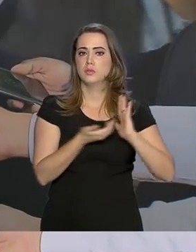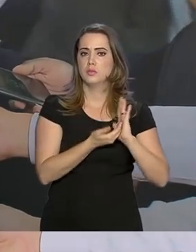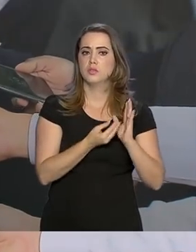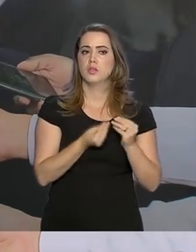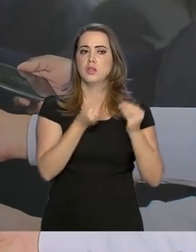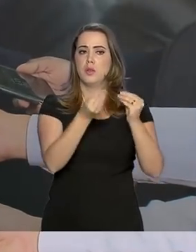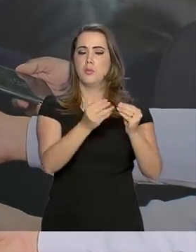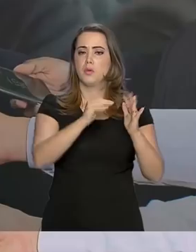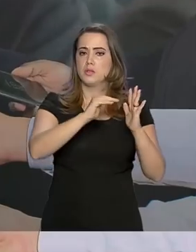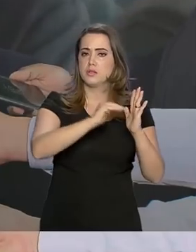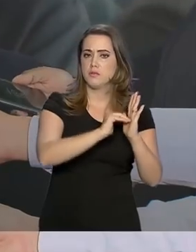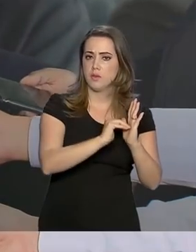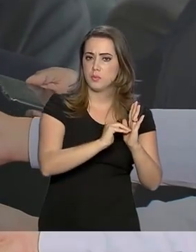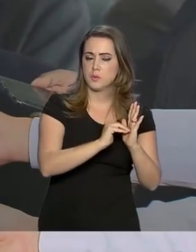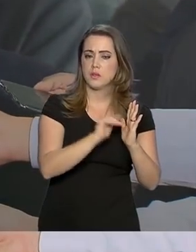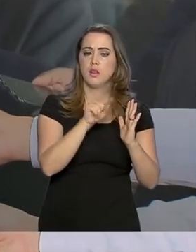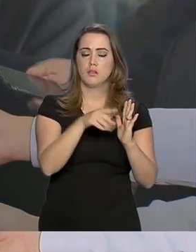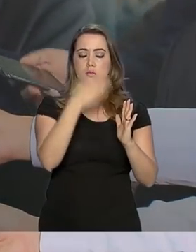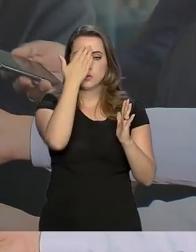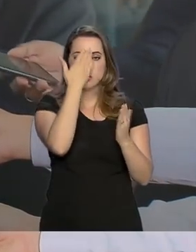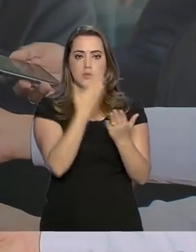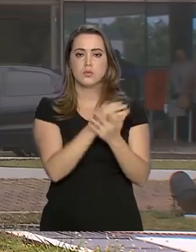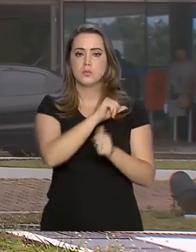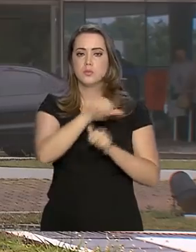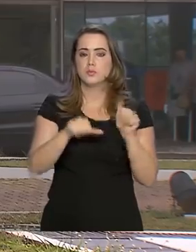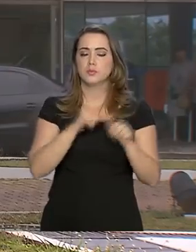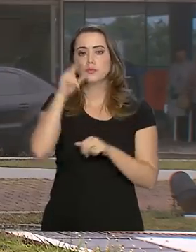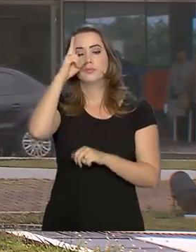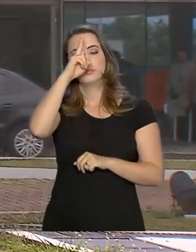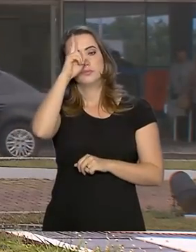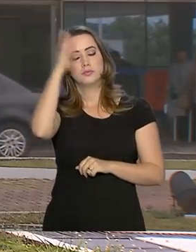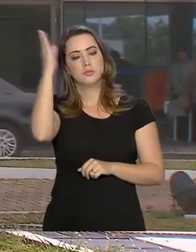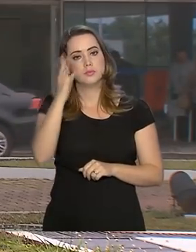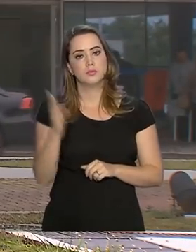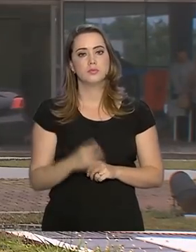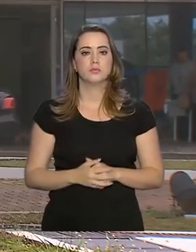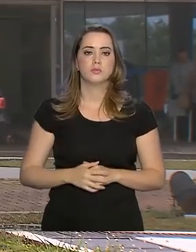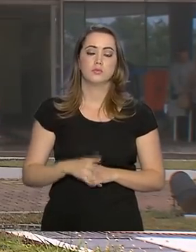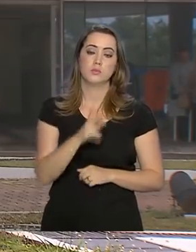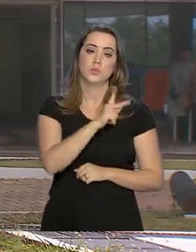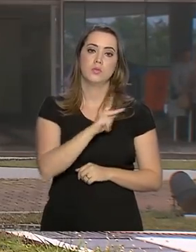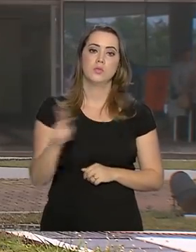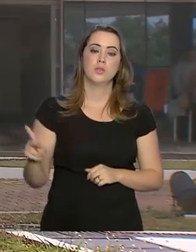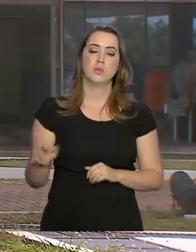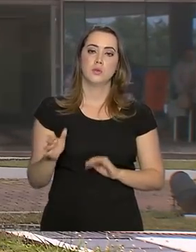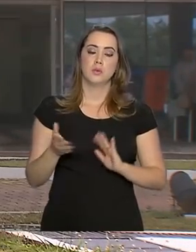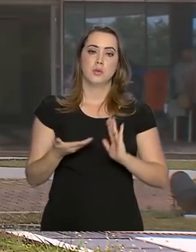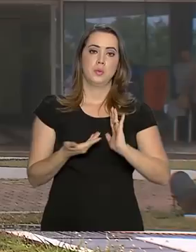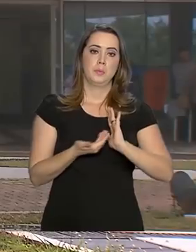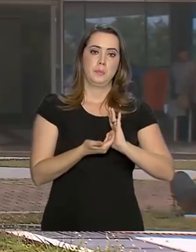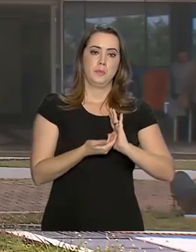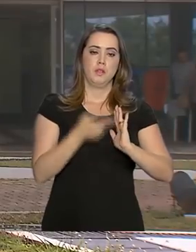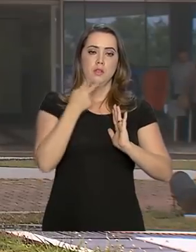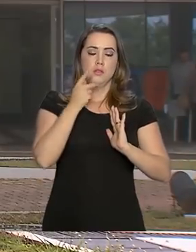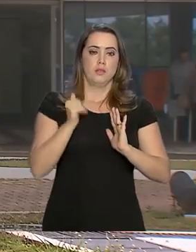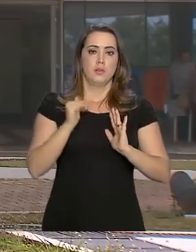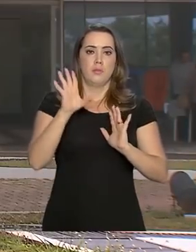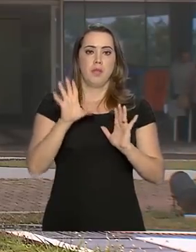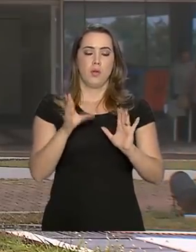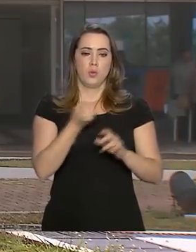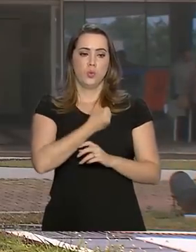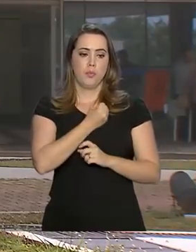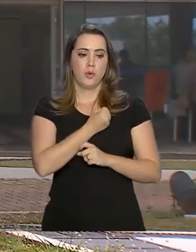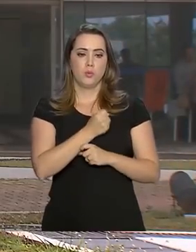para o Senado, que eu tenho certeza que isso vai mudar a história do Brasil. O presidente da Câmara dos Deputados disse ainda que se houver maioria,